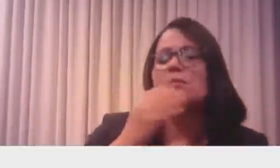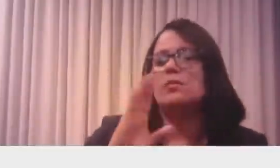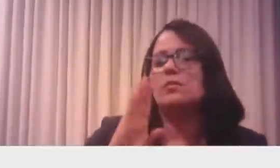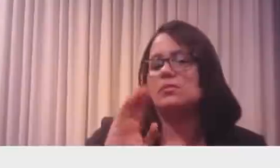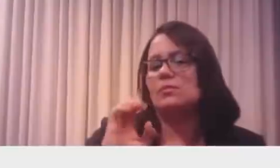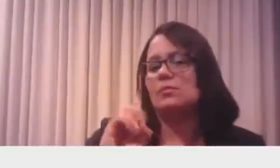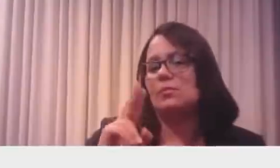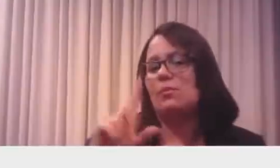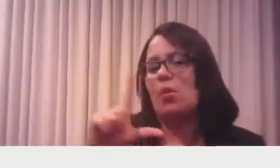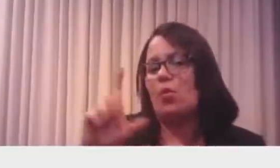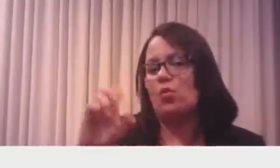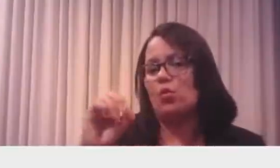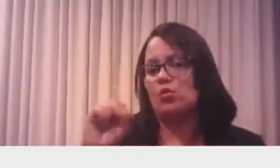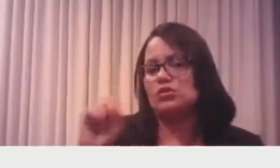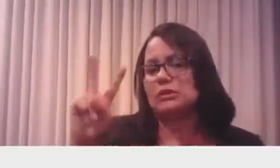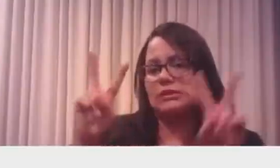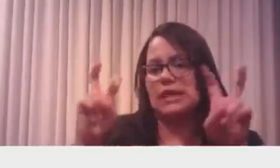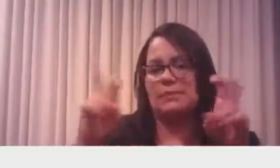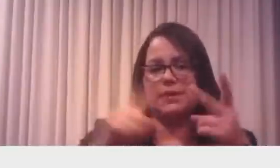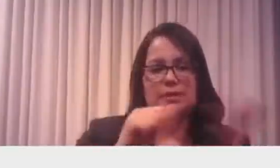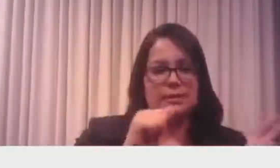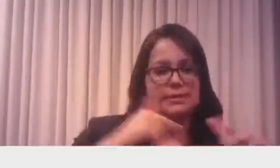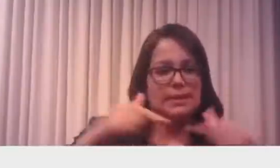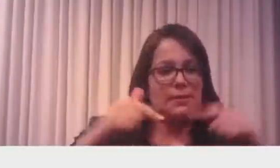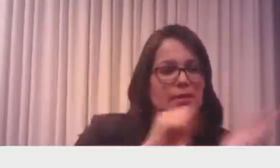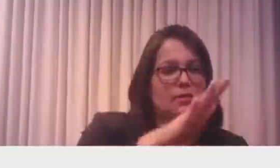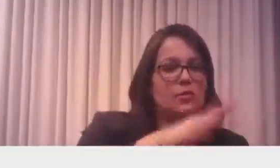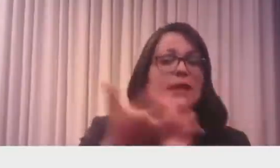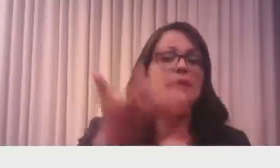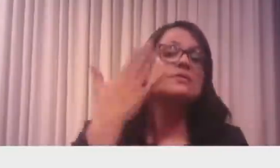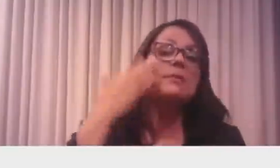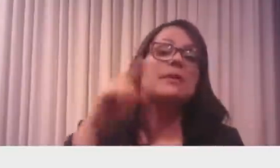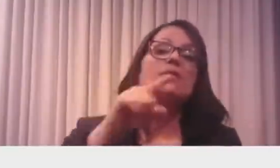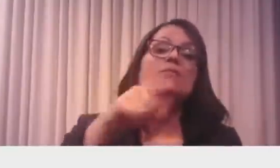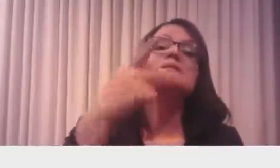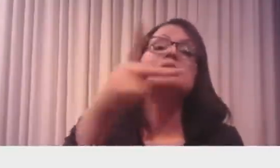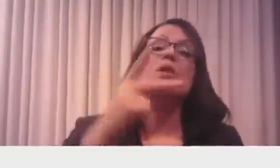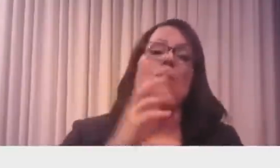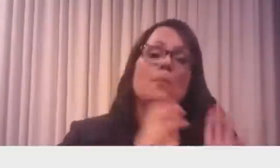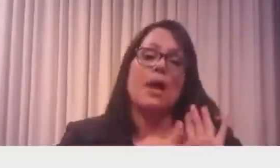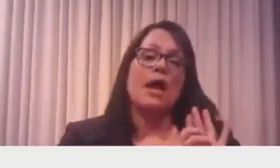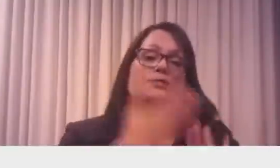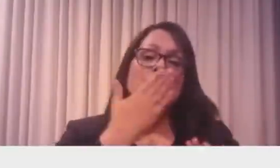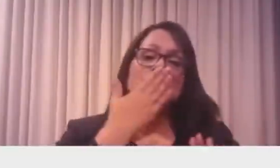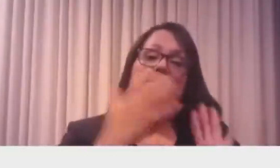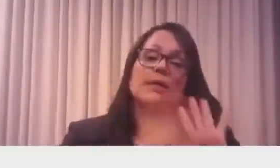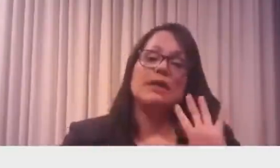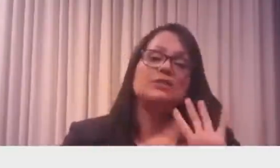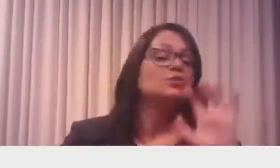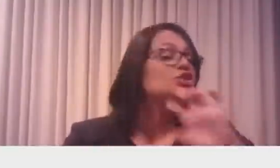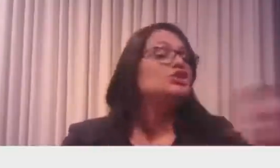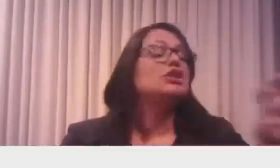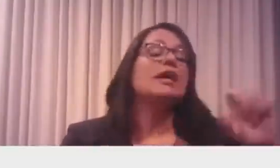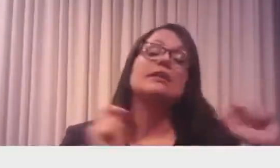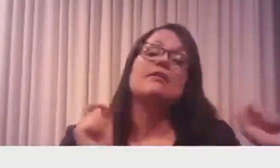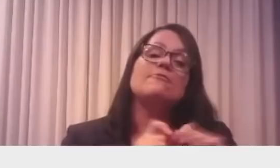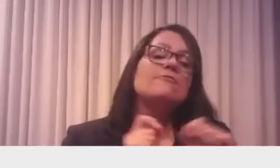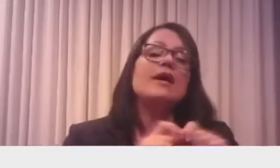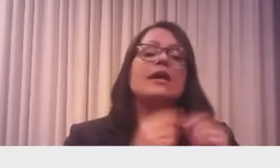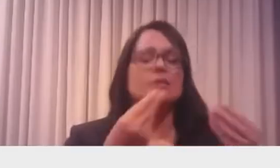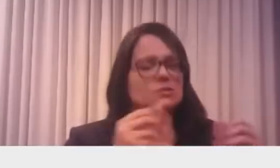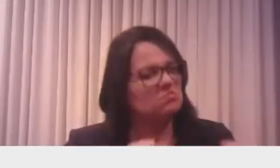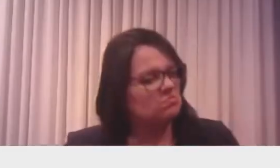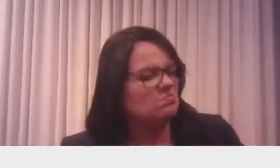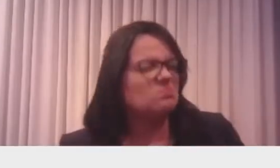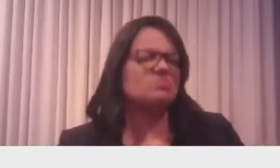Desemprego. O que você fez, o teu partido, o que a esquerda como um todo fez para que